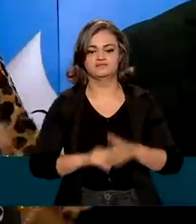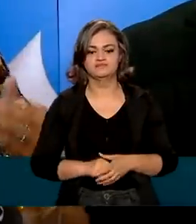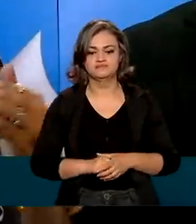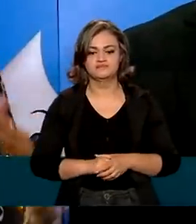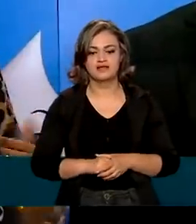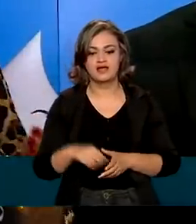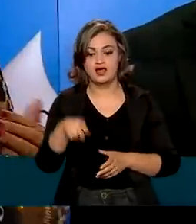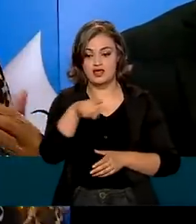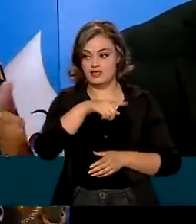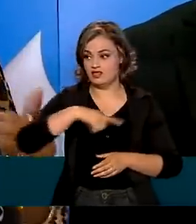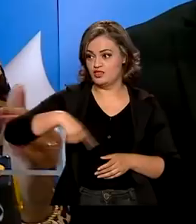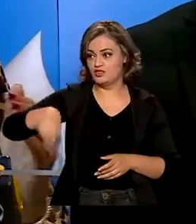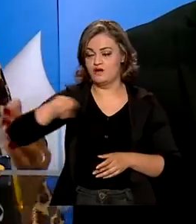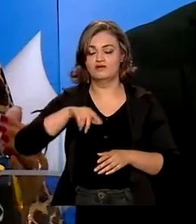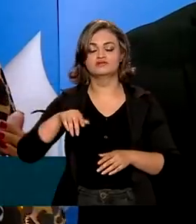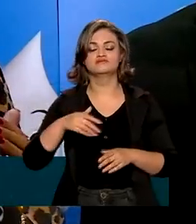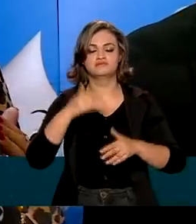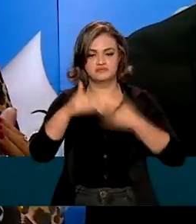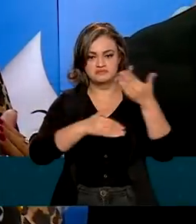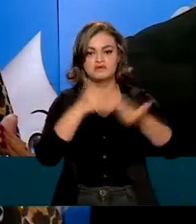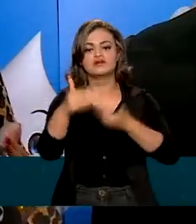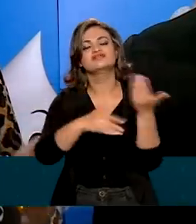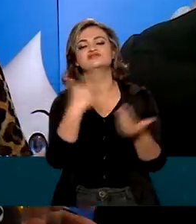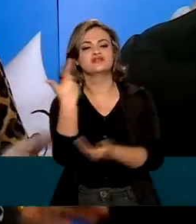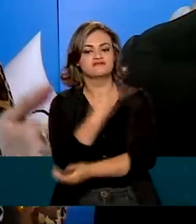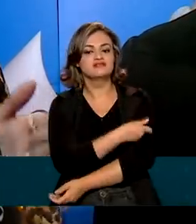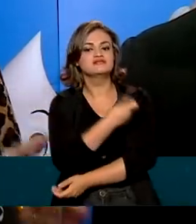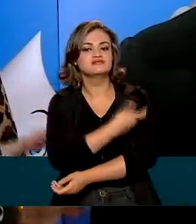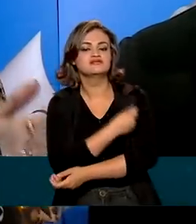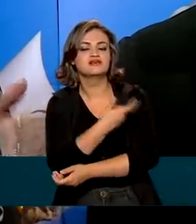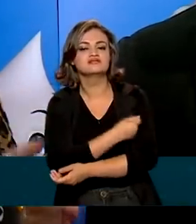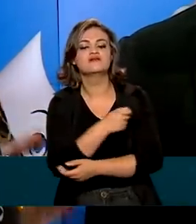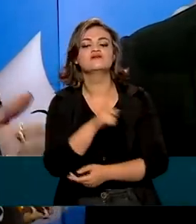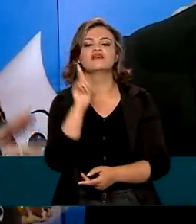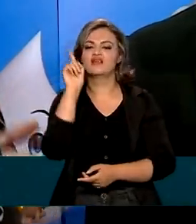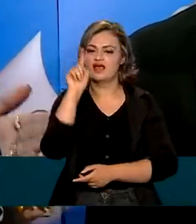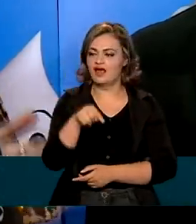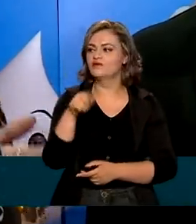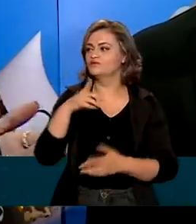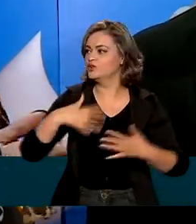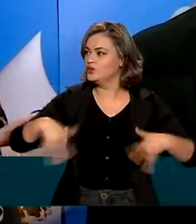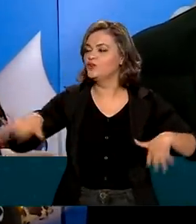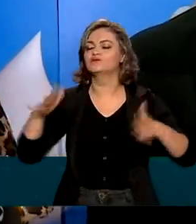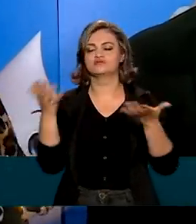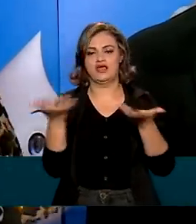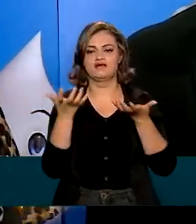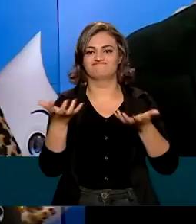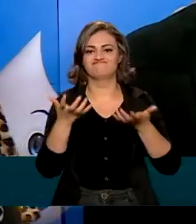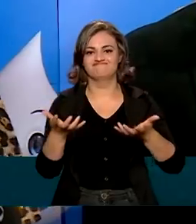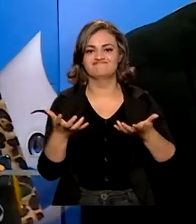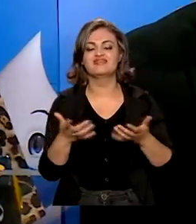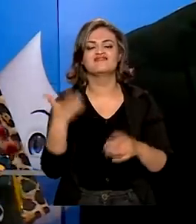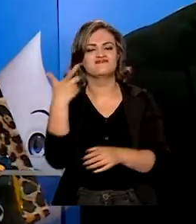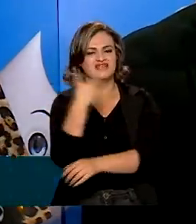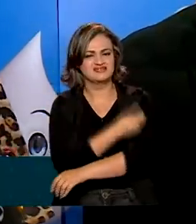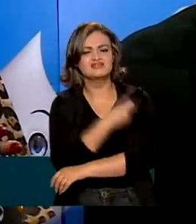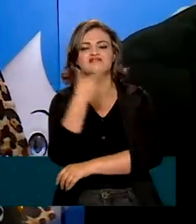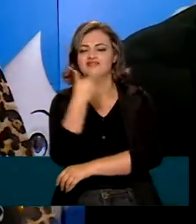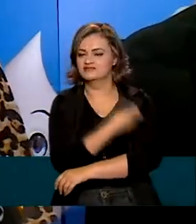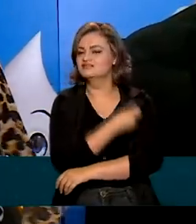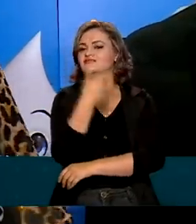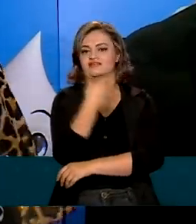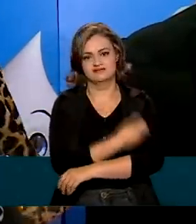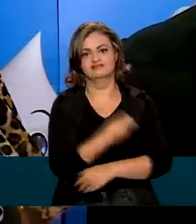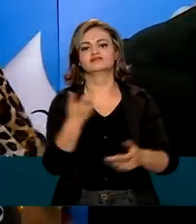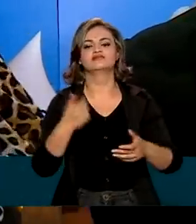Nós iremos avançar nessa vacinação, que é o que todos nós mais queremos. Vacina, vacina